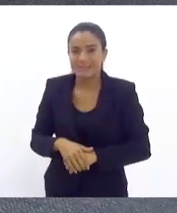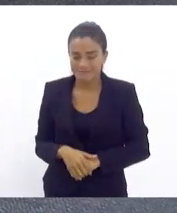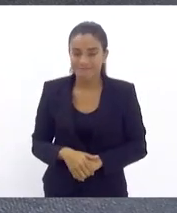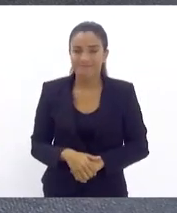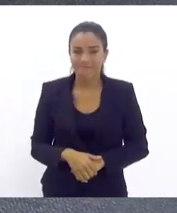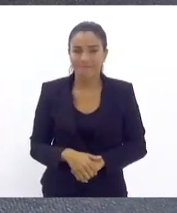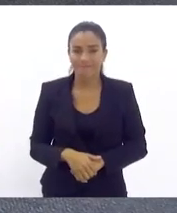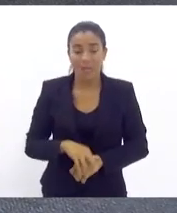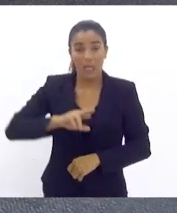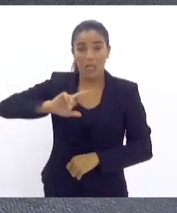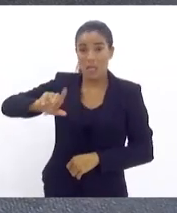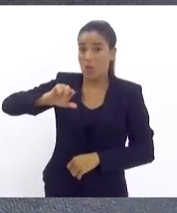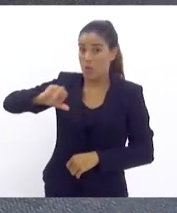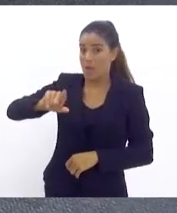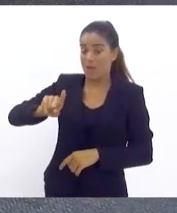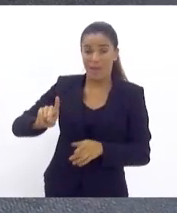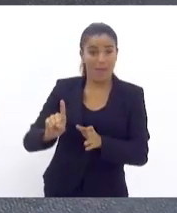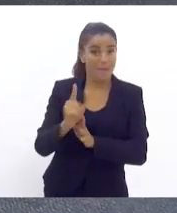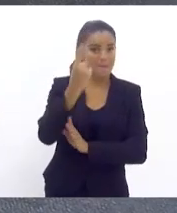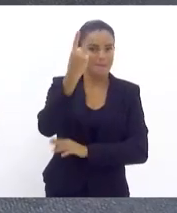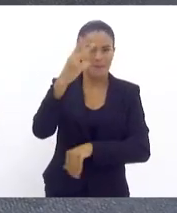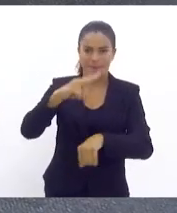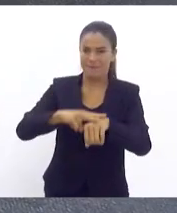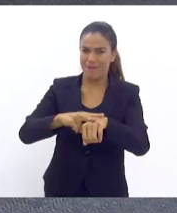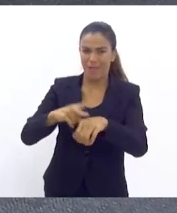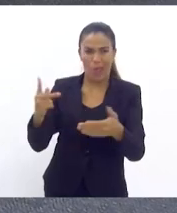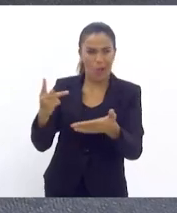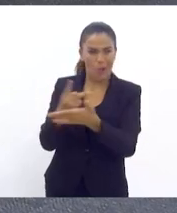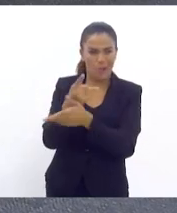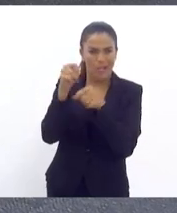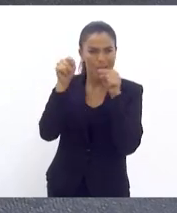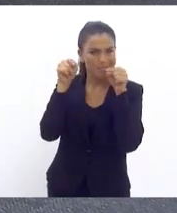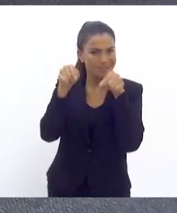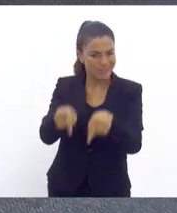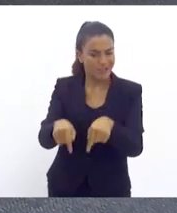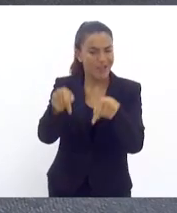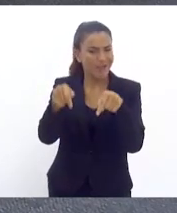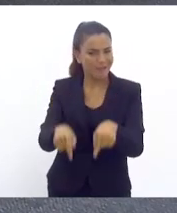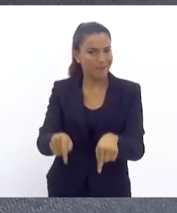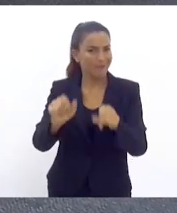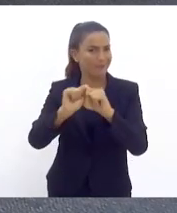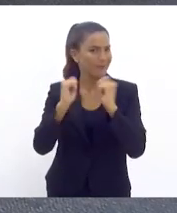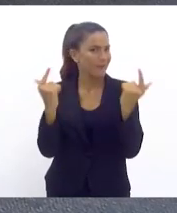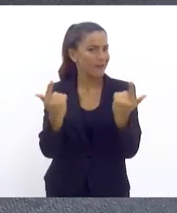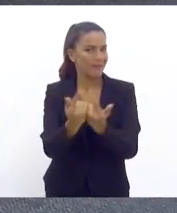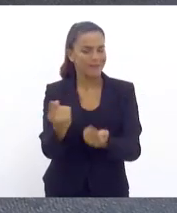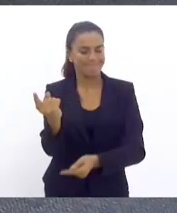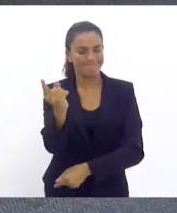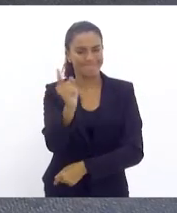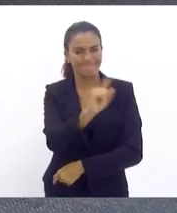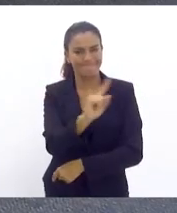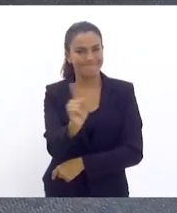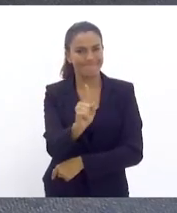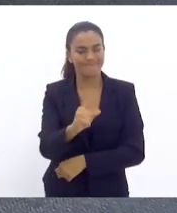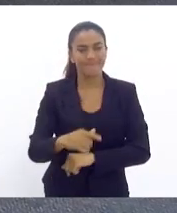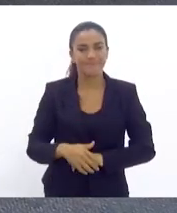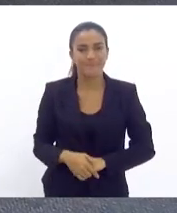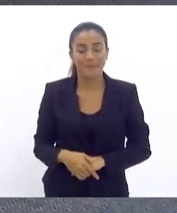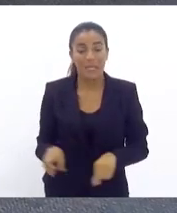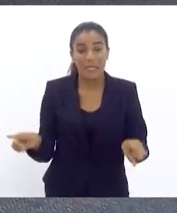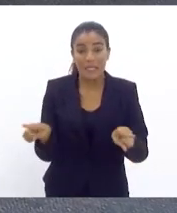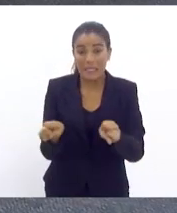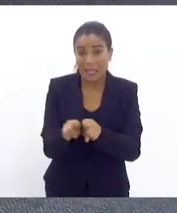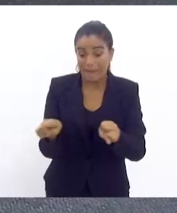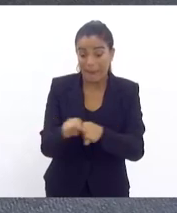E não é a primeira vez que isto acontece aqui nessa Casa Legislativa. Esta